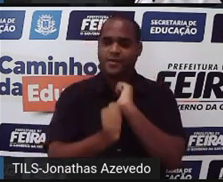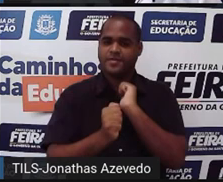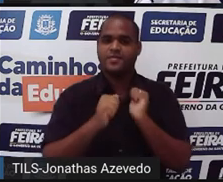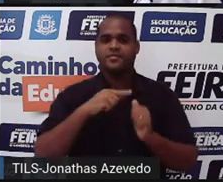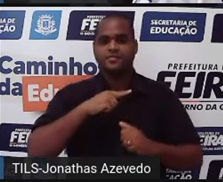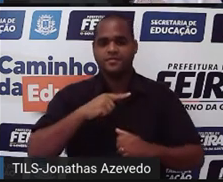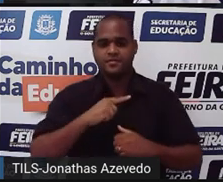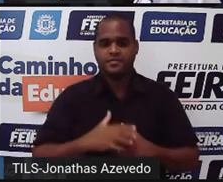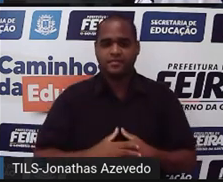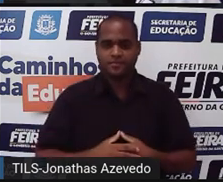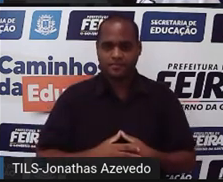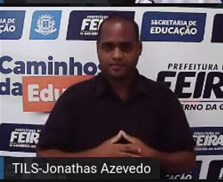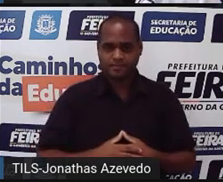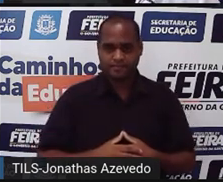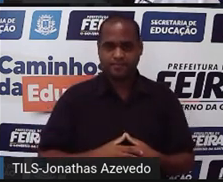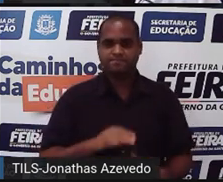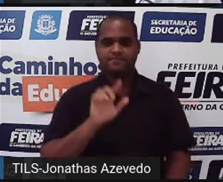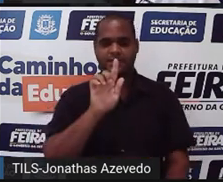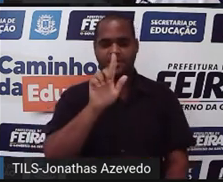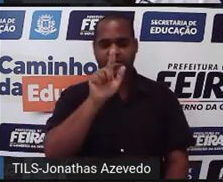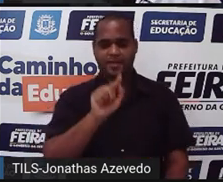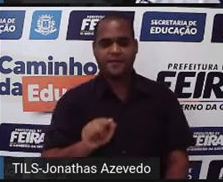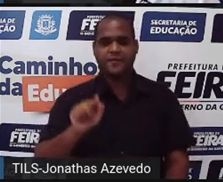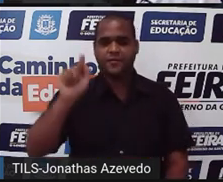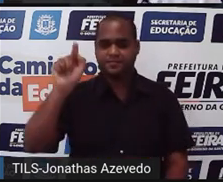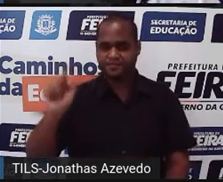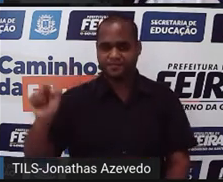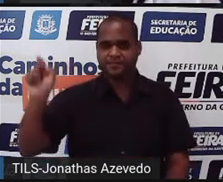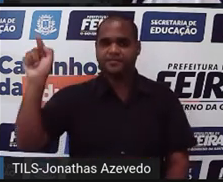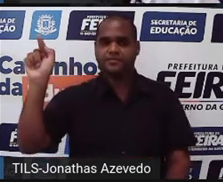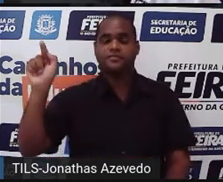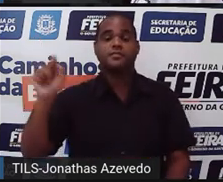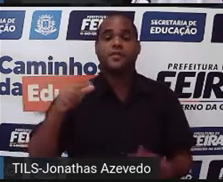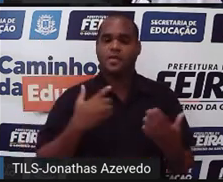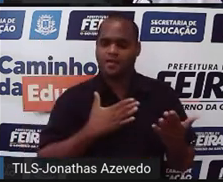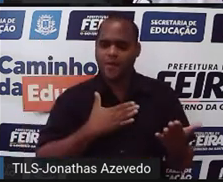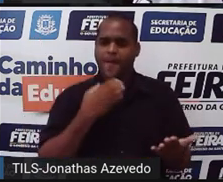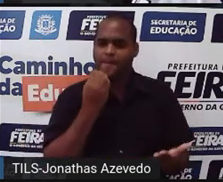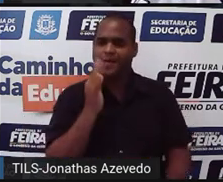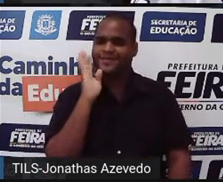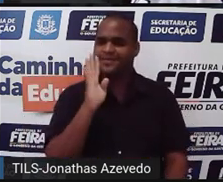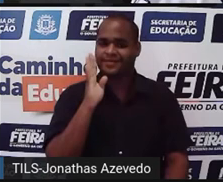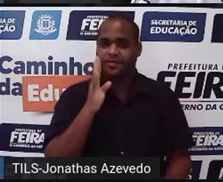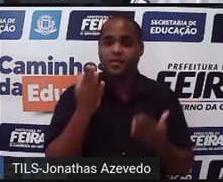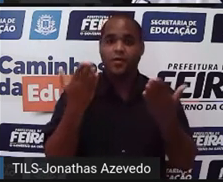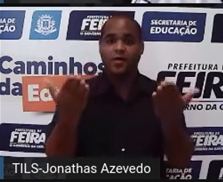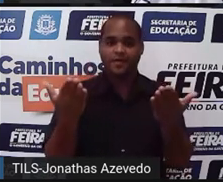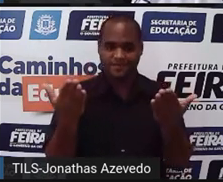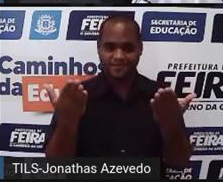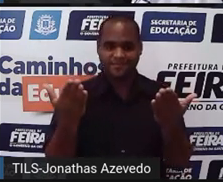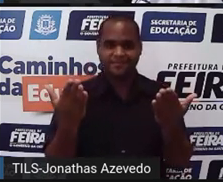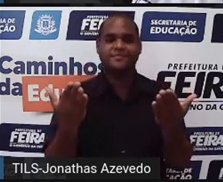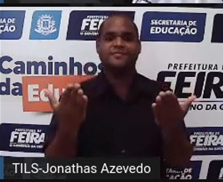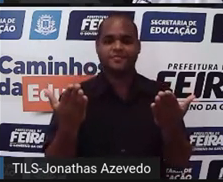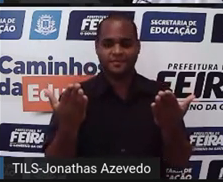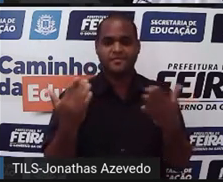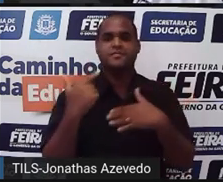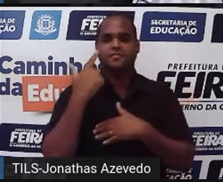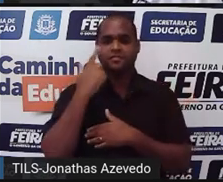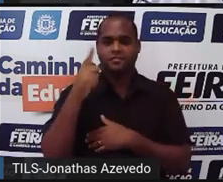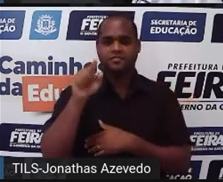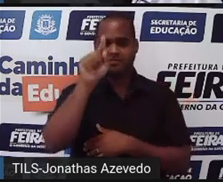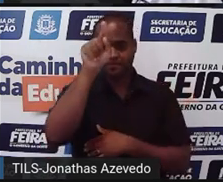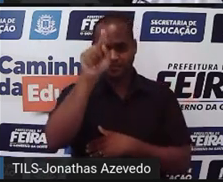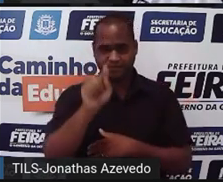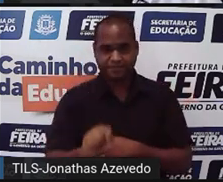tá bom? Outra forma é fazer um gráfico e esse é legal ó tá ali um gráficozinho tá bom? Aqui nessa